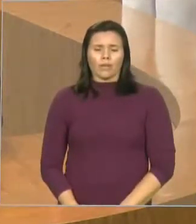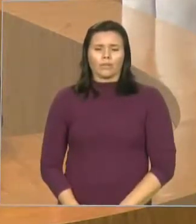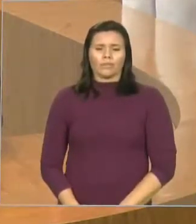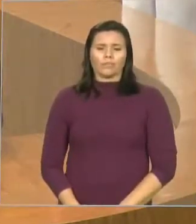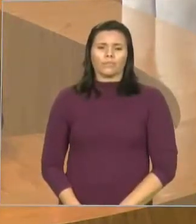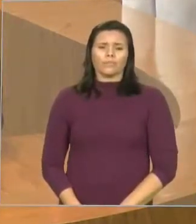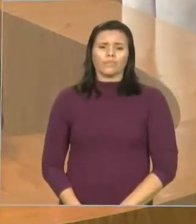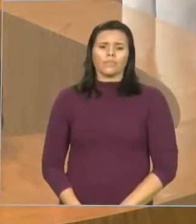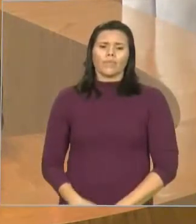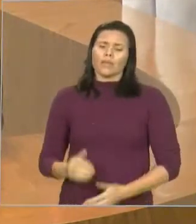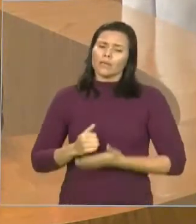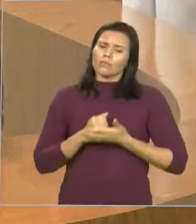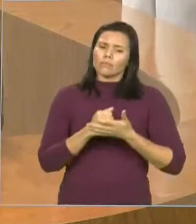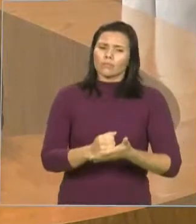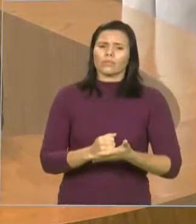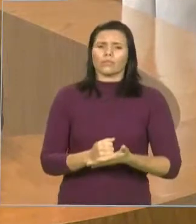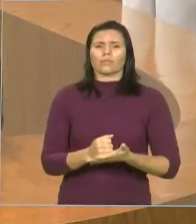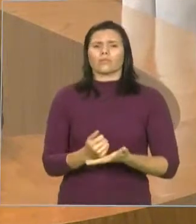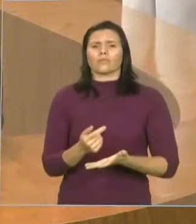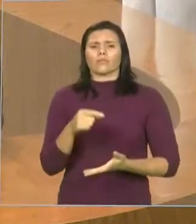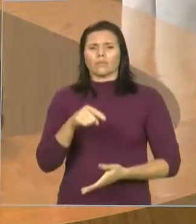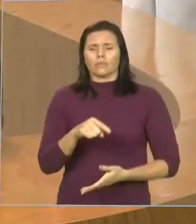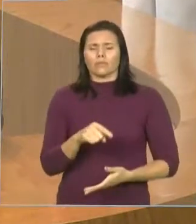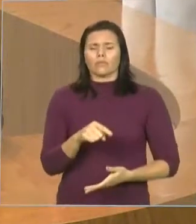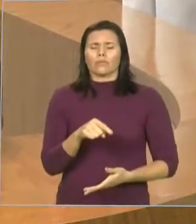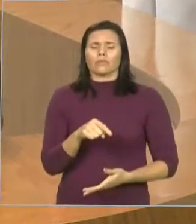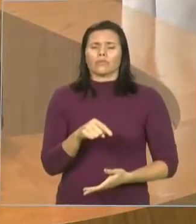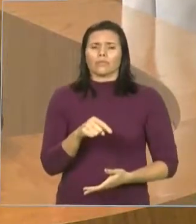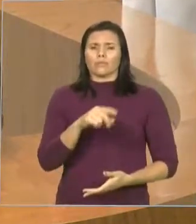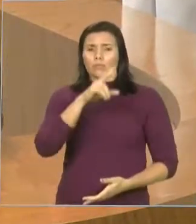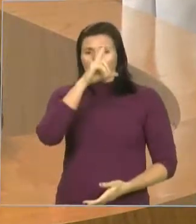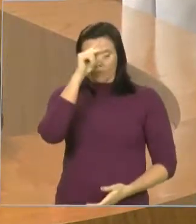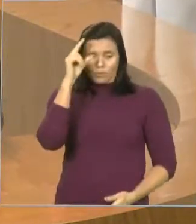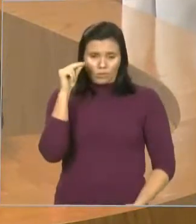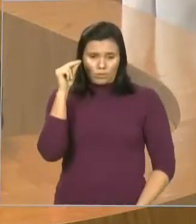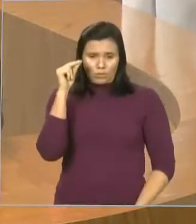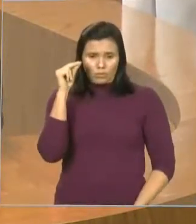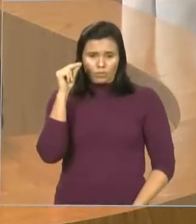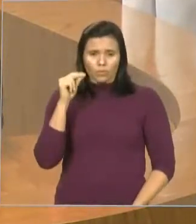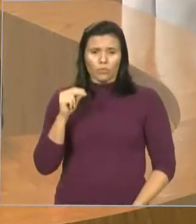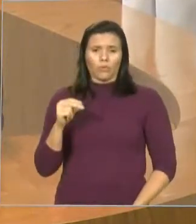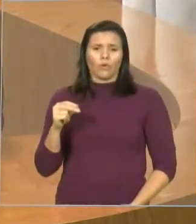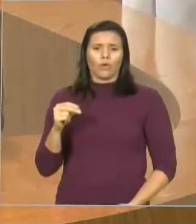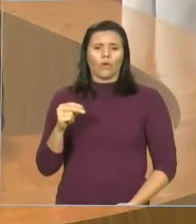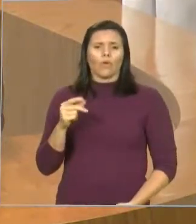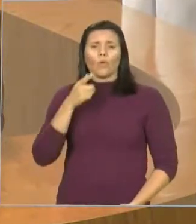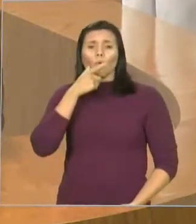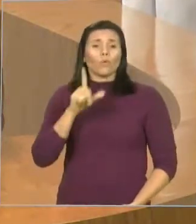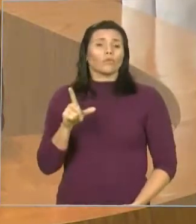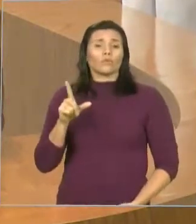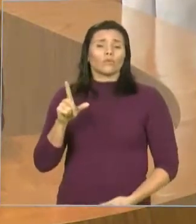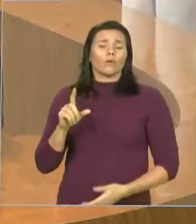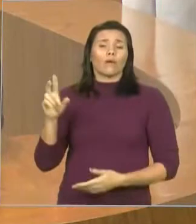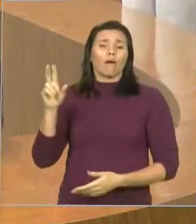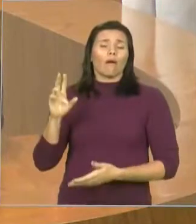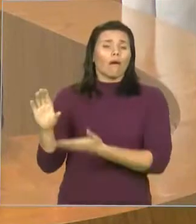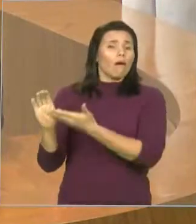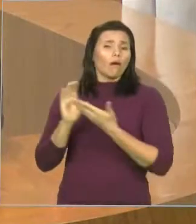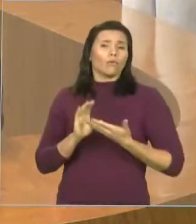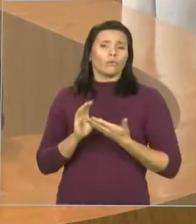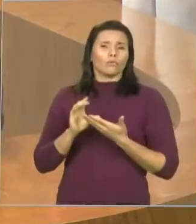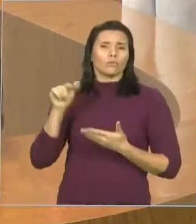recursos extras do governo e do Estado, do governo federal, mas também agraciar com o